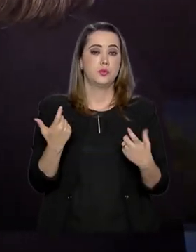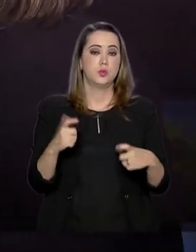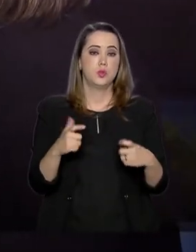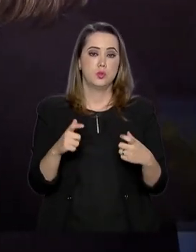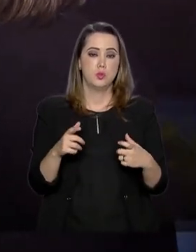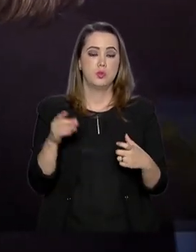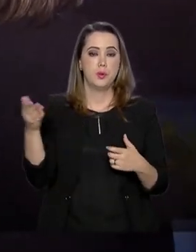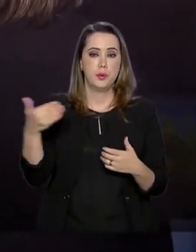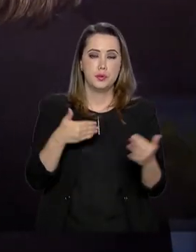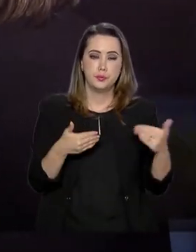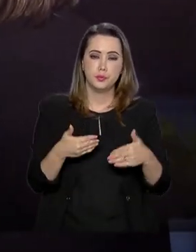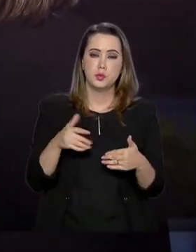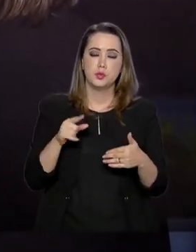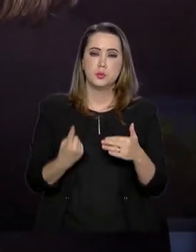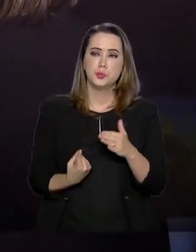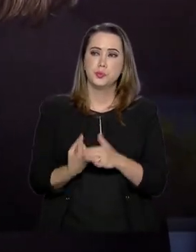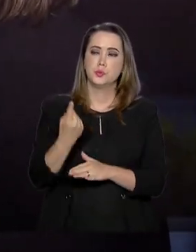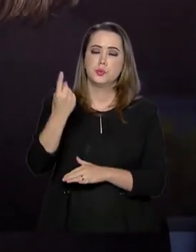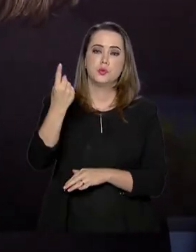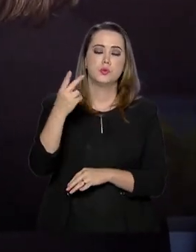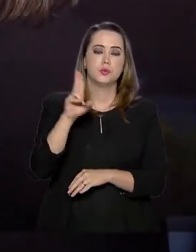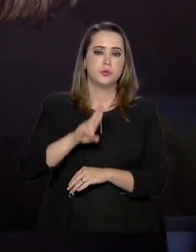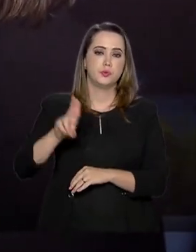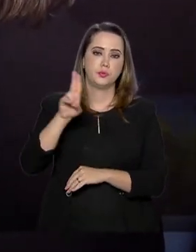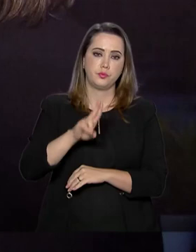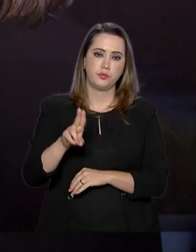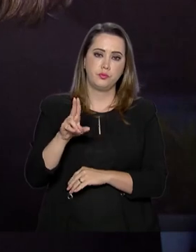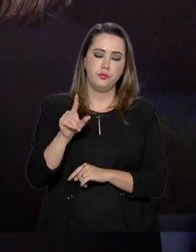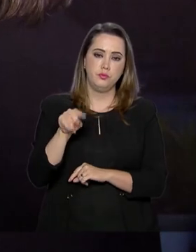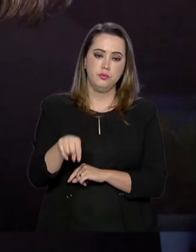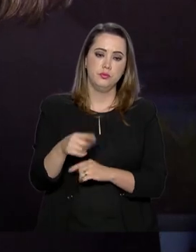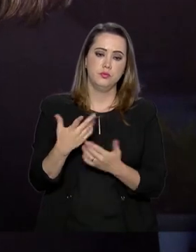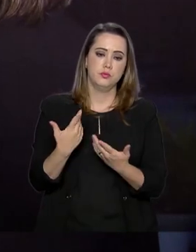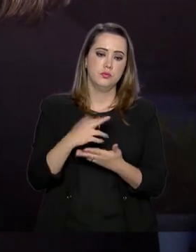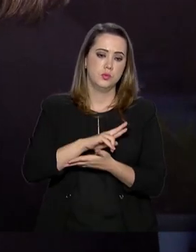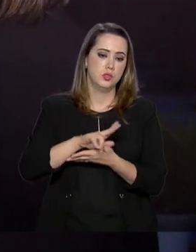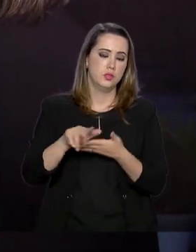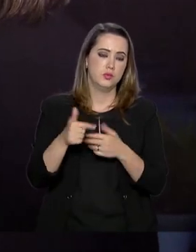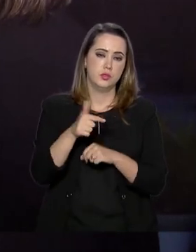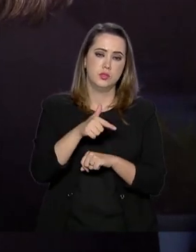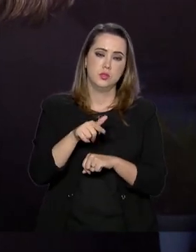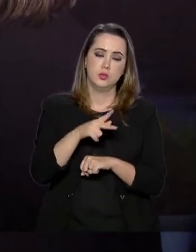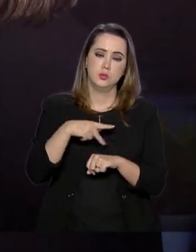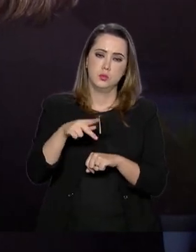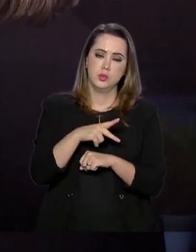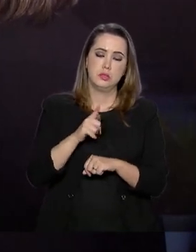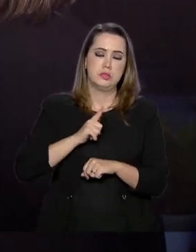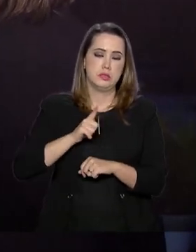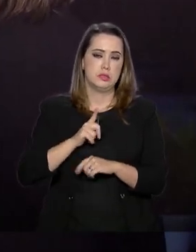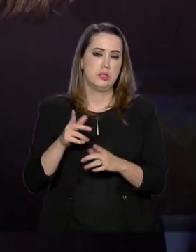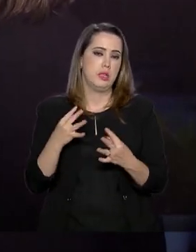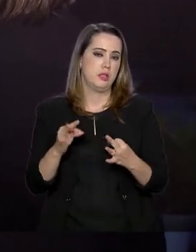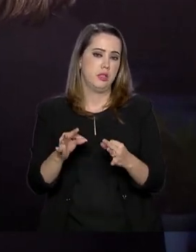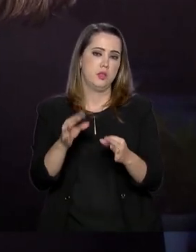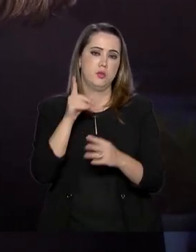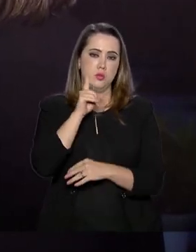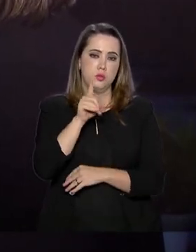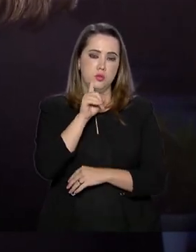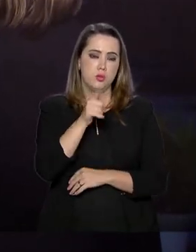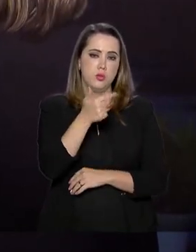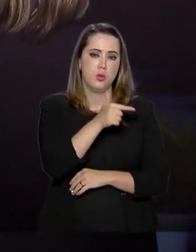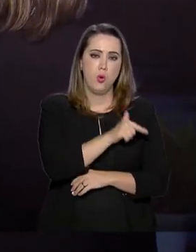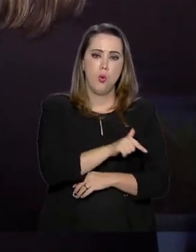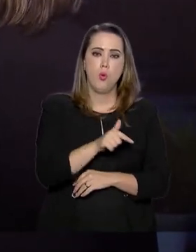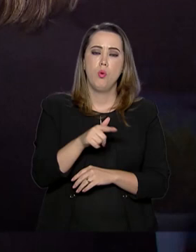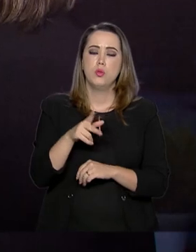fornecedores para lançar satélites, que vão ser os nossos clientes, de vários países que contêm, inclusive, tecnologia americana ou outras